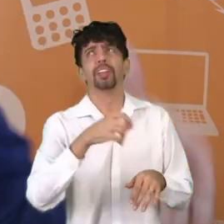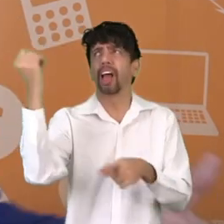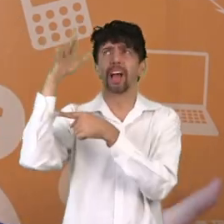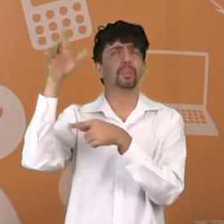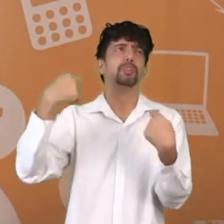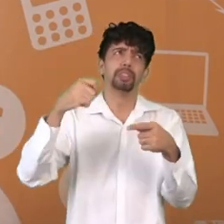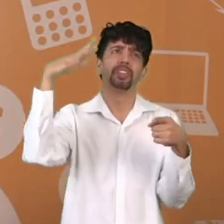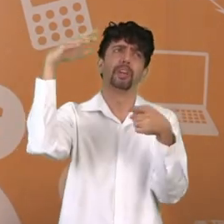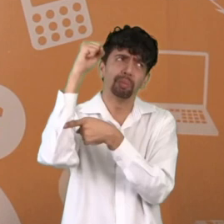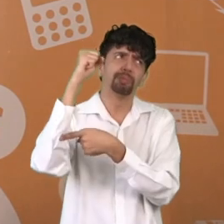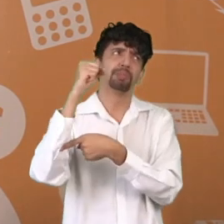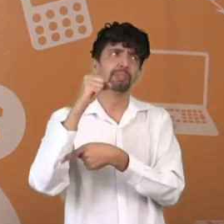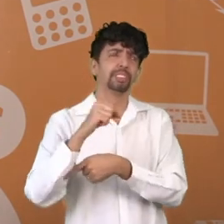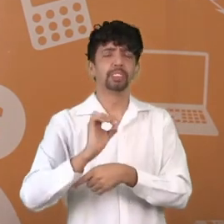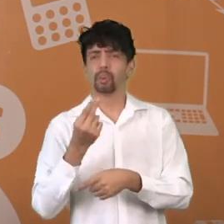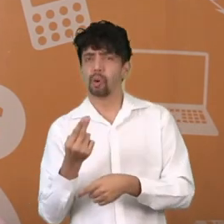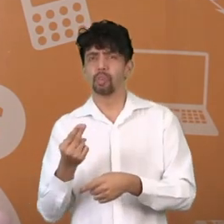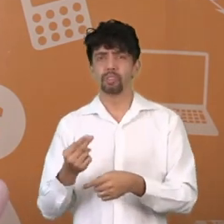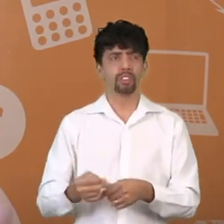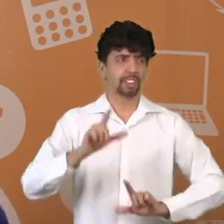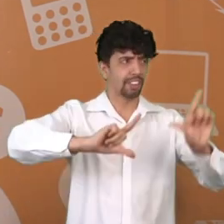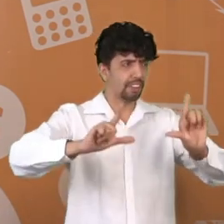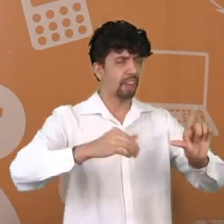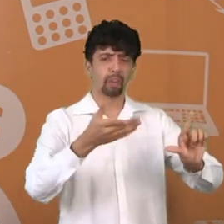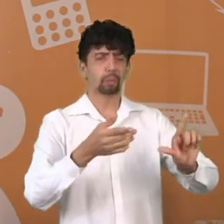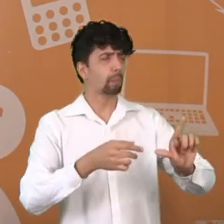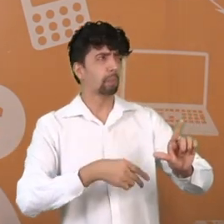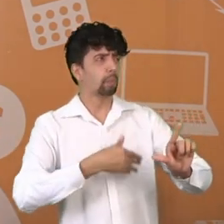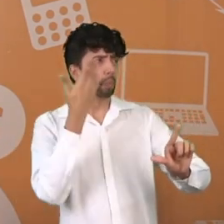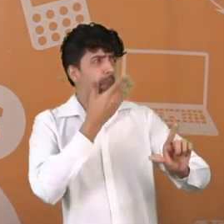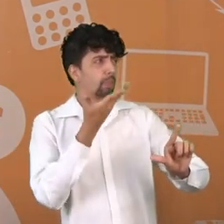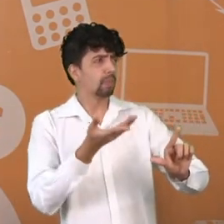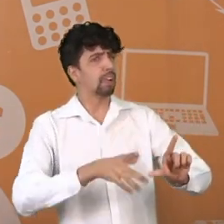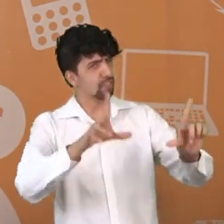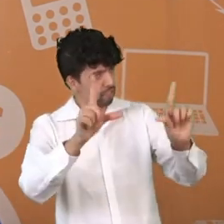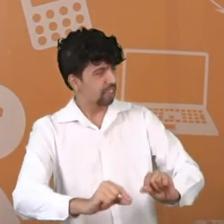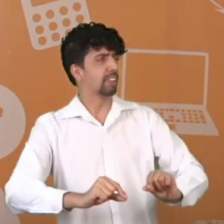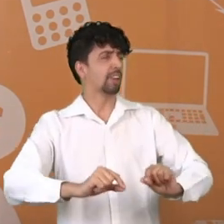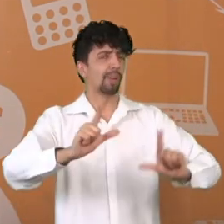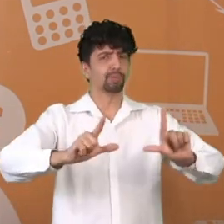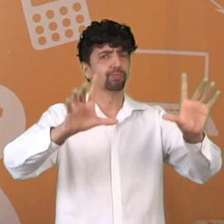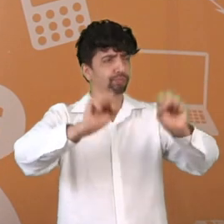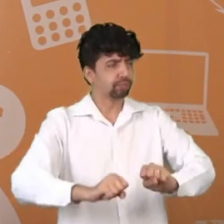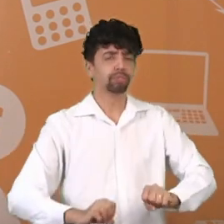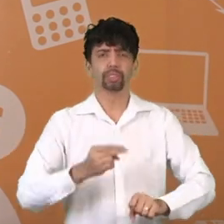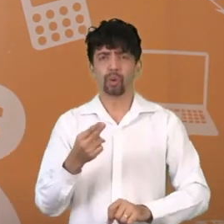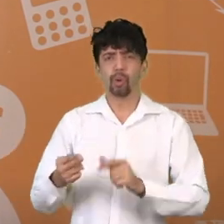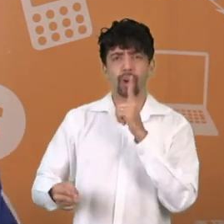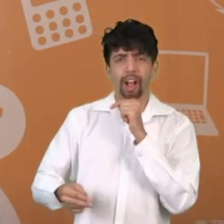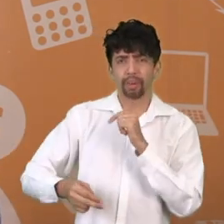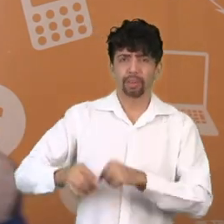o ar-condicionado sem ninguém naquele ambiente. É preciso que eu reduza tudo isso. Vamos escovar o dente, desliga a torneira. Coisa